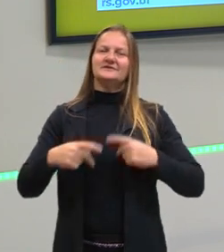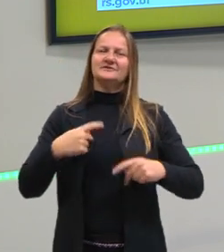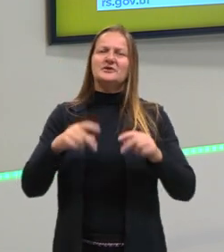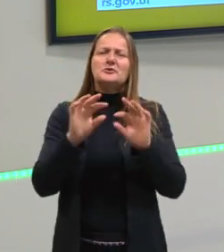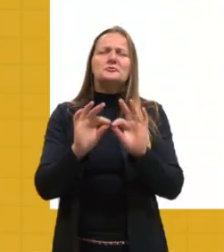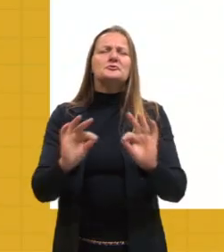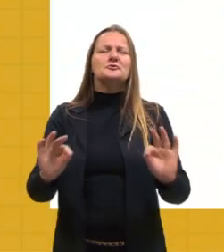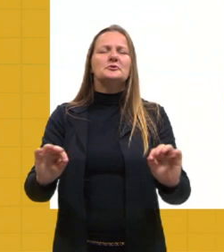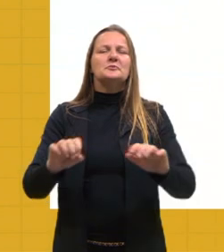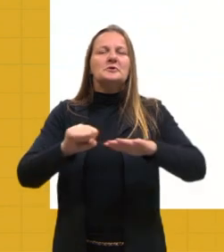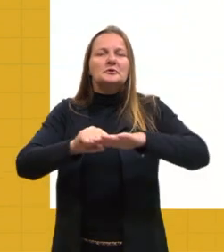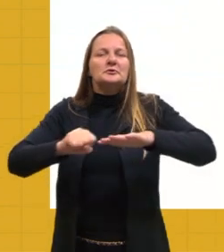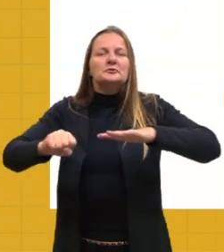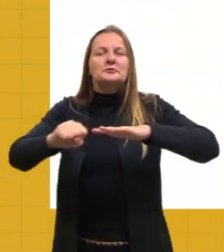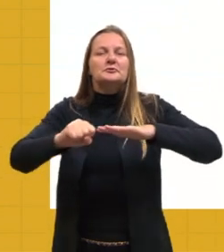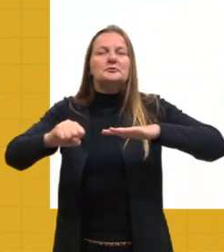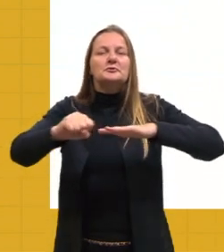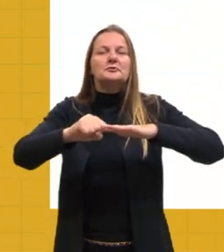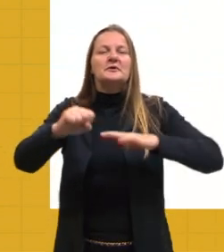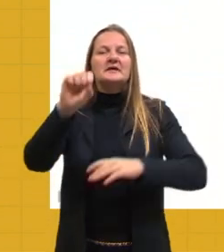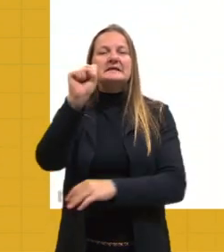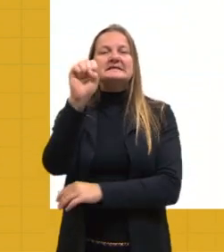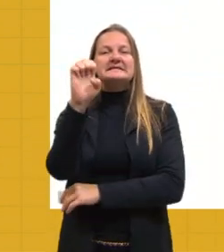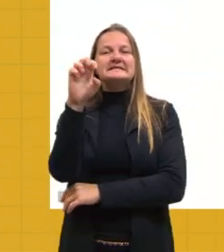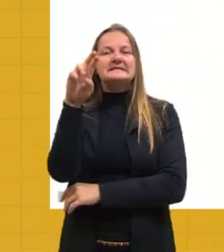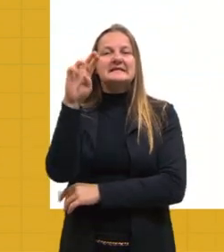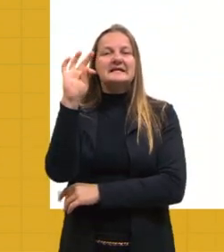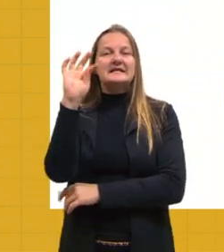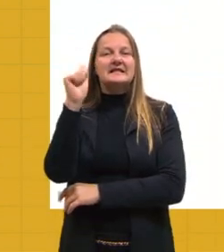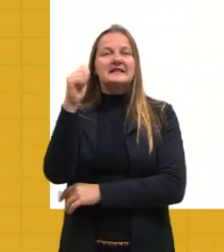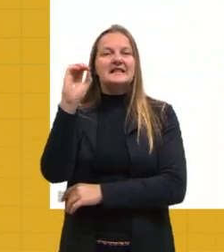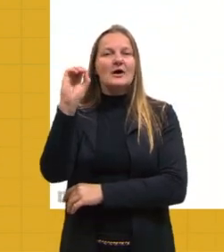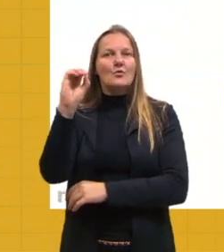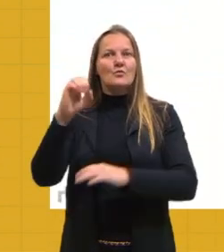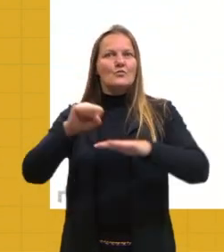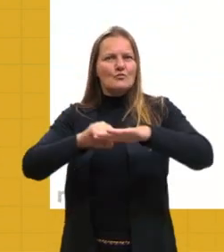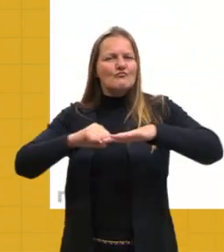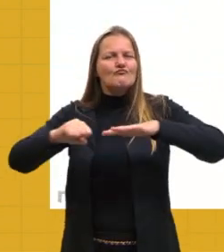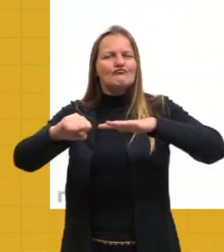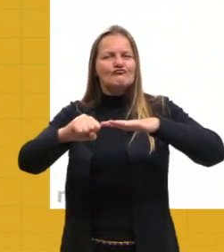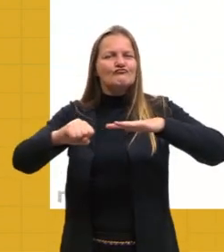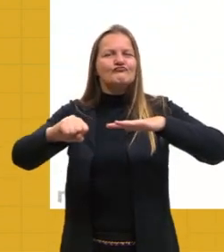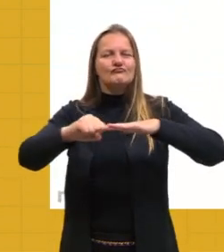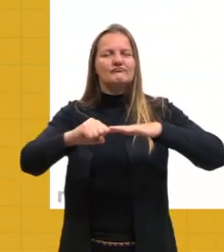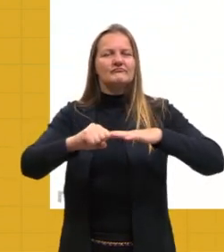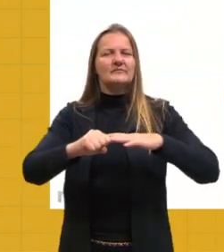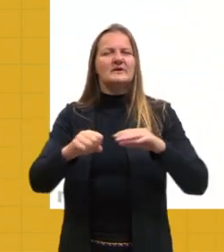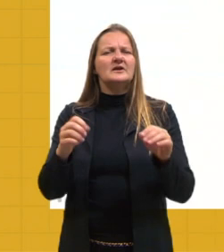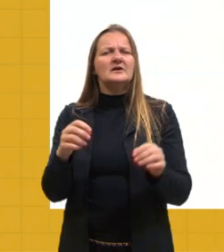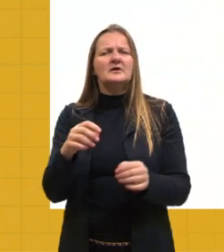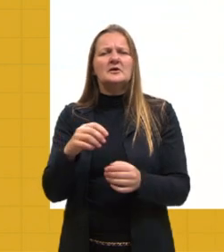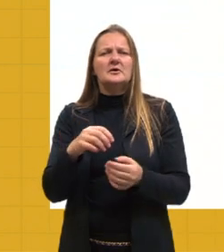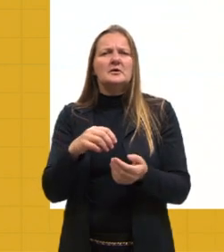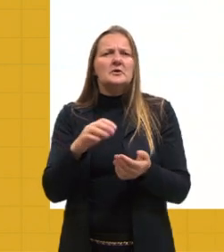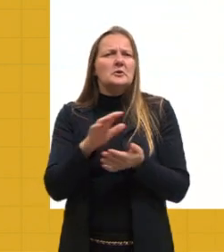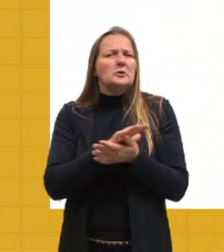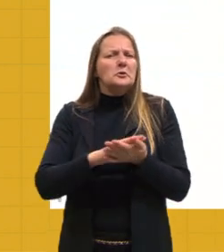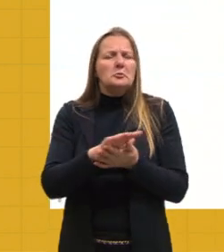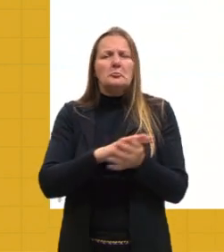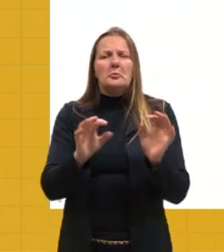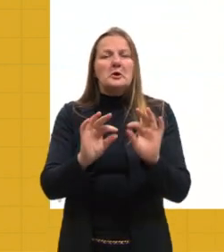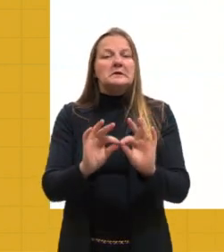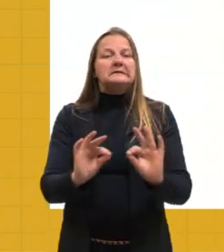sertanejo, uma pessoa simples que não tinha cultura, baseado no que a cultura é uma pessoa que tem muita leitura. Não.